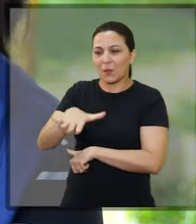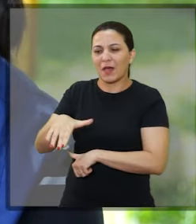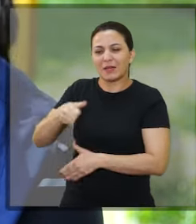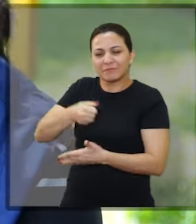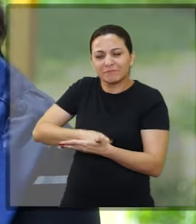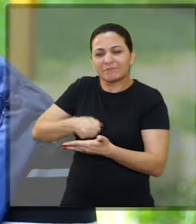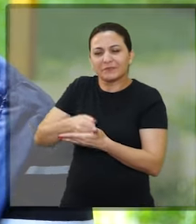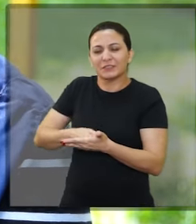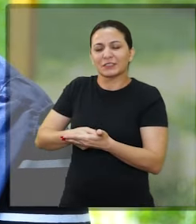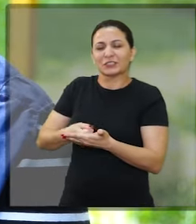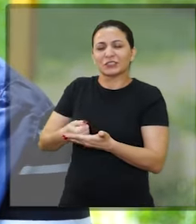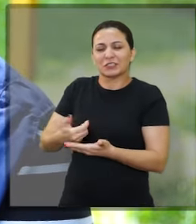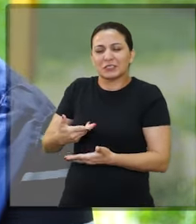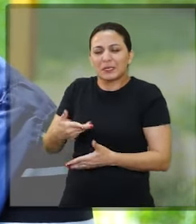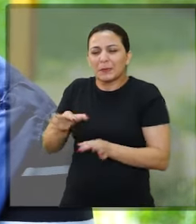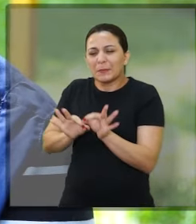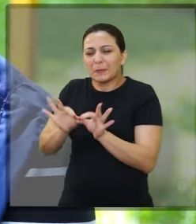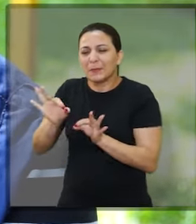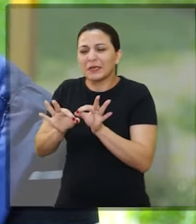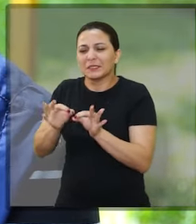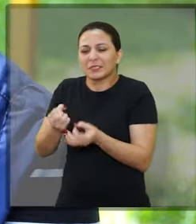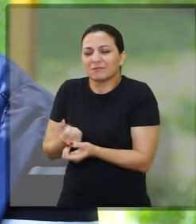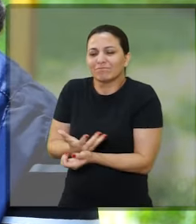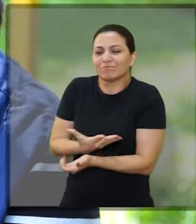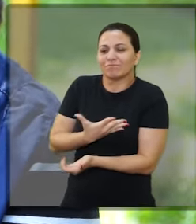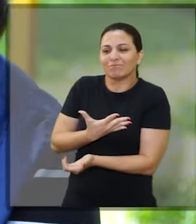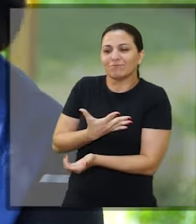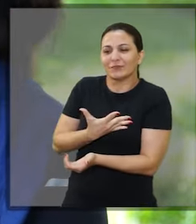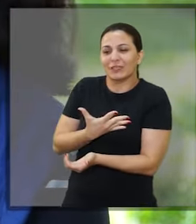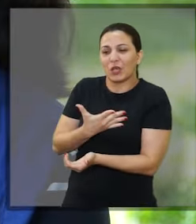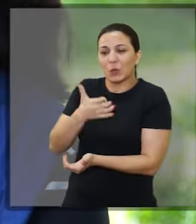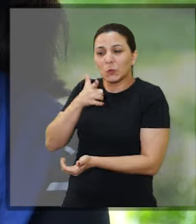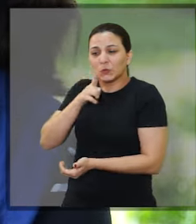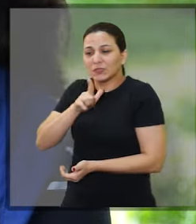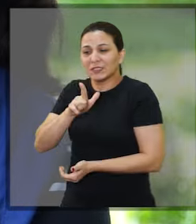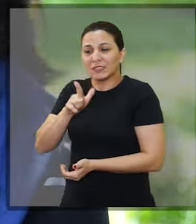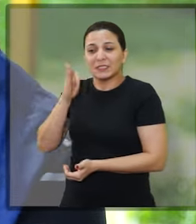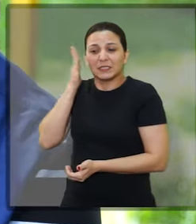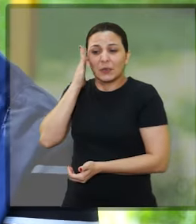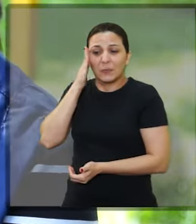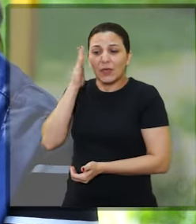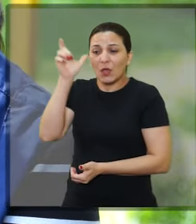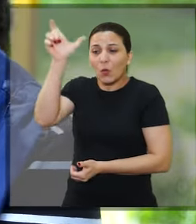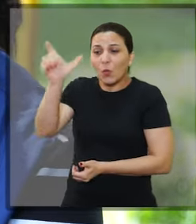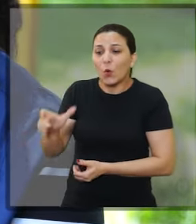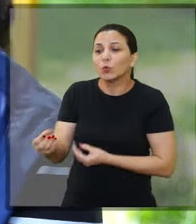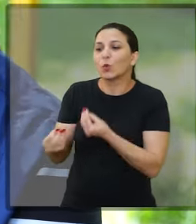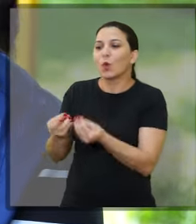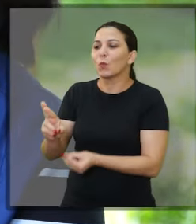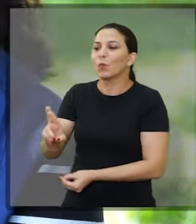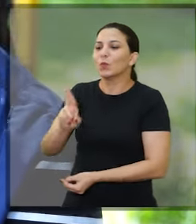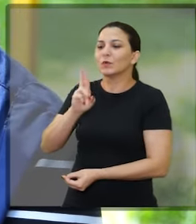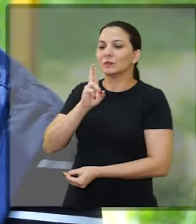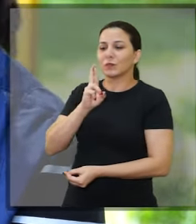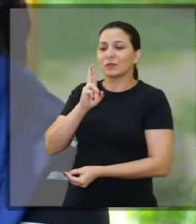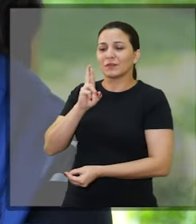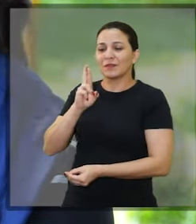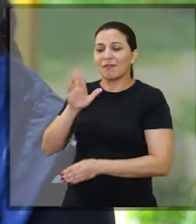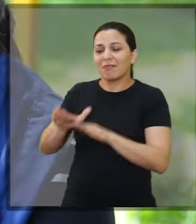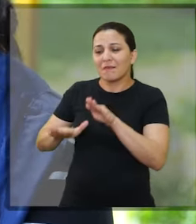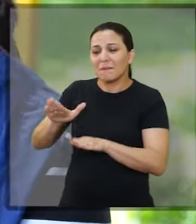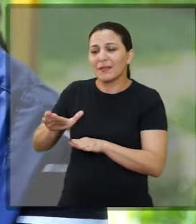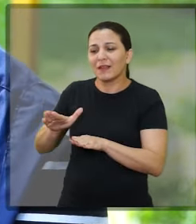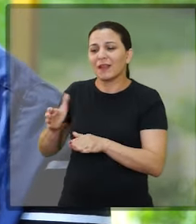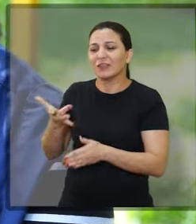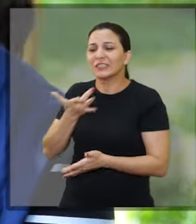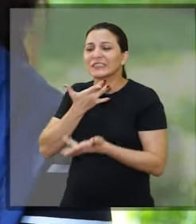do seu emocional. Você tem que ter um preparo emocional para lidar com as frustrações do outro e com as suas, porque às vezes você quer obter um